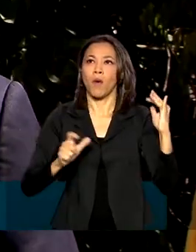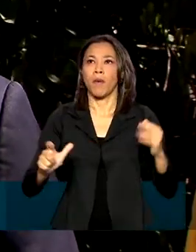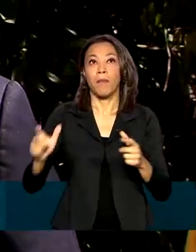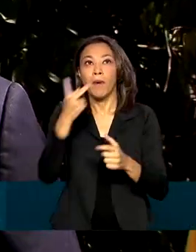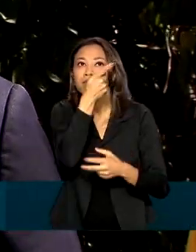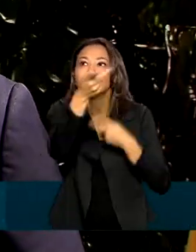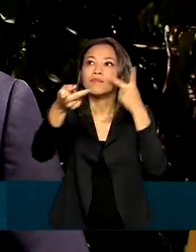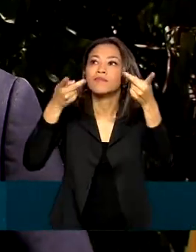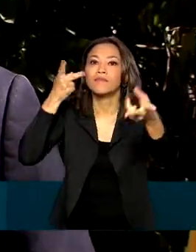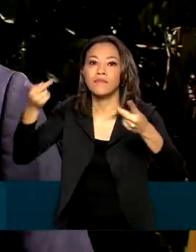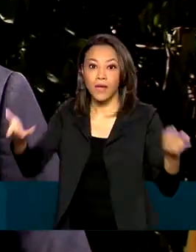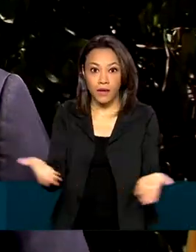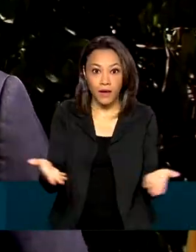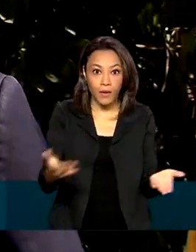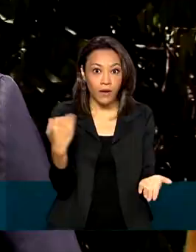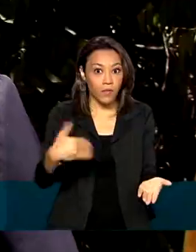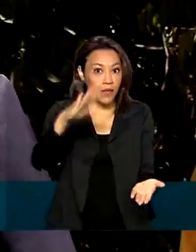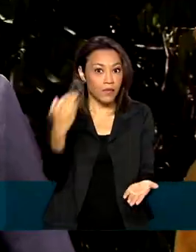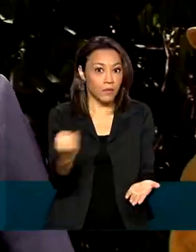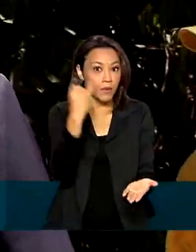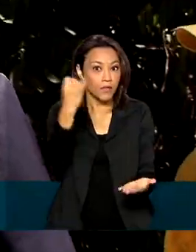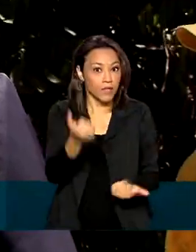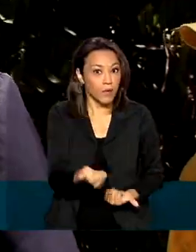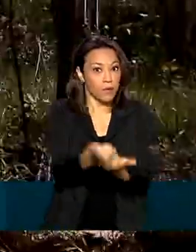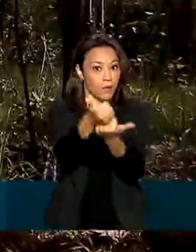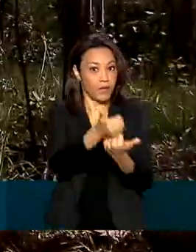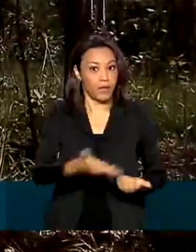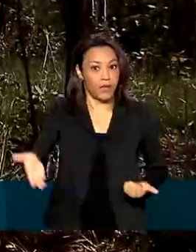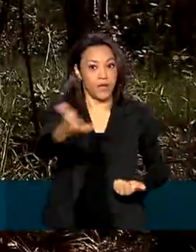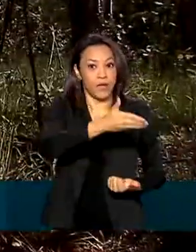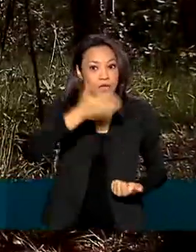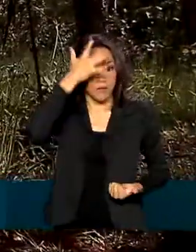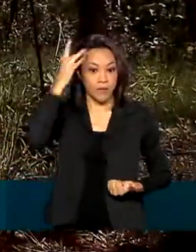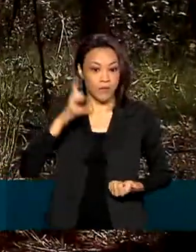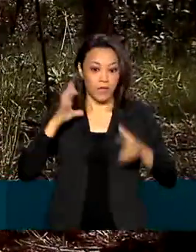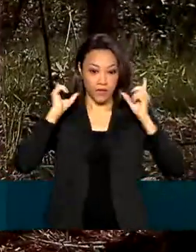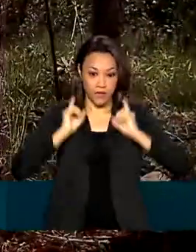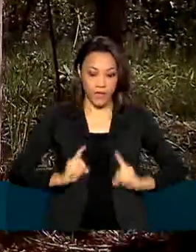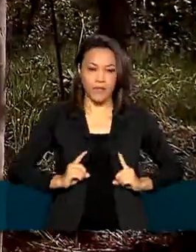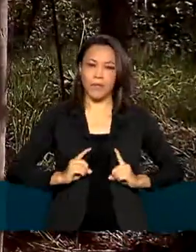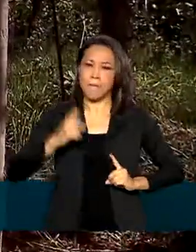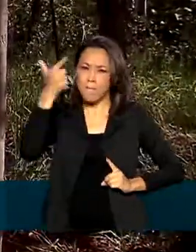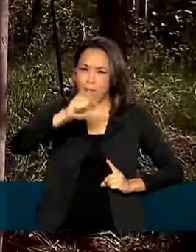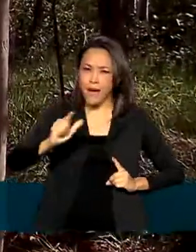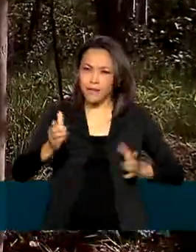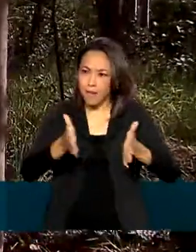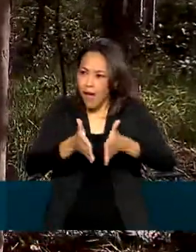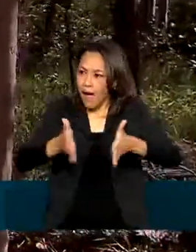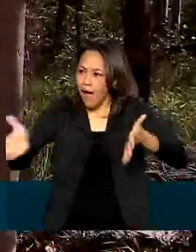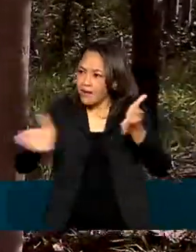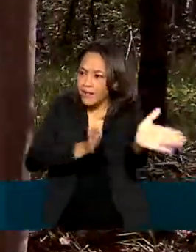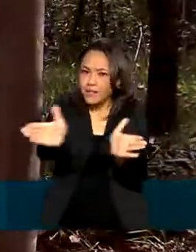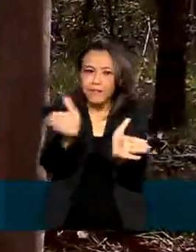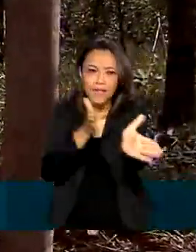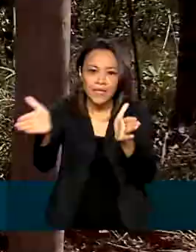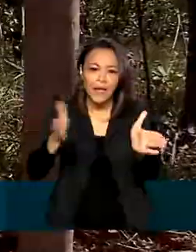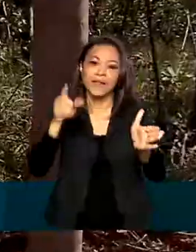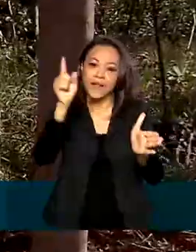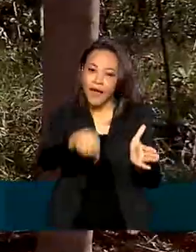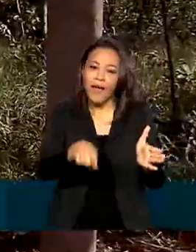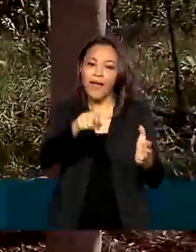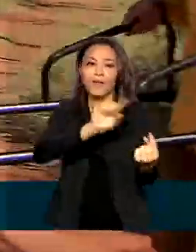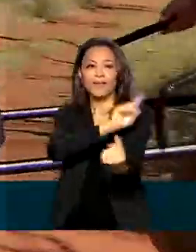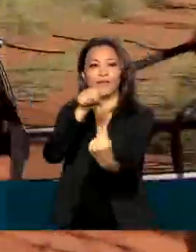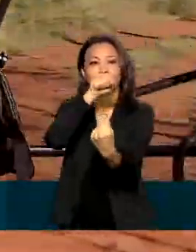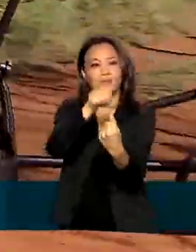ainda mais relevante agora, também com esse apoio às pessoas com deficiência. Ampliar a acessibilidade é o novo norte da Floresta Nacional